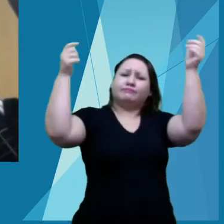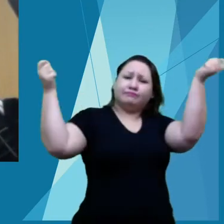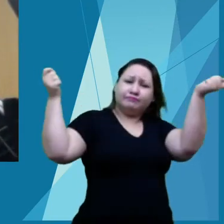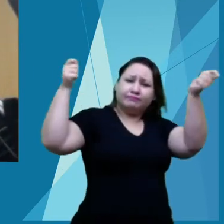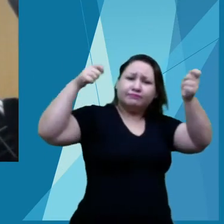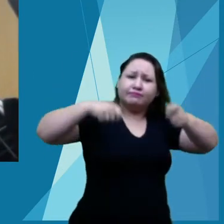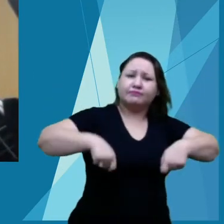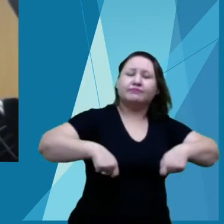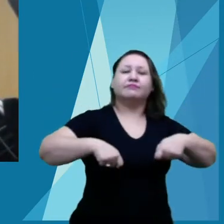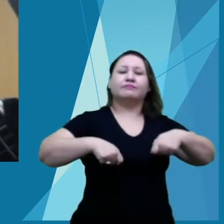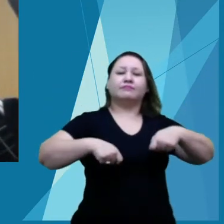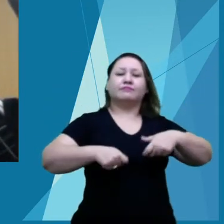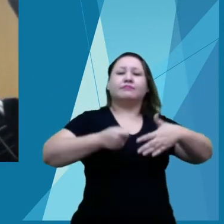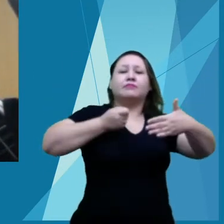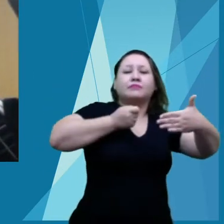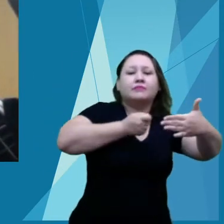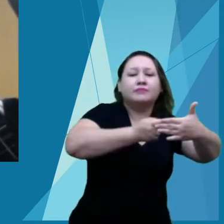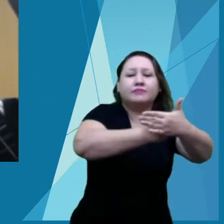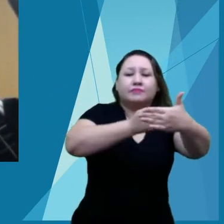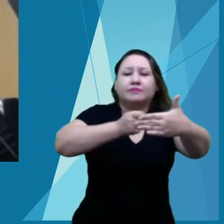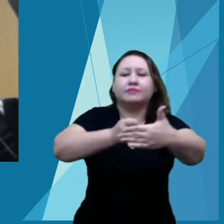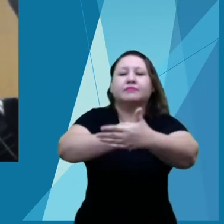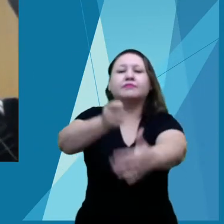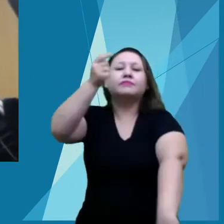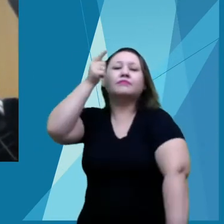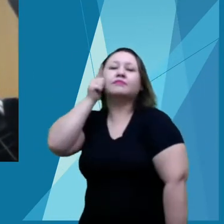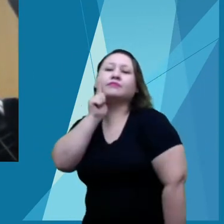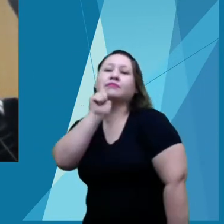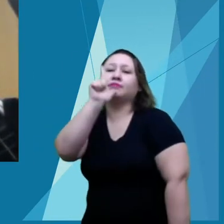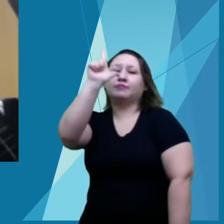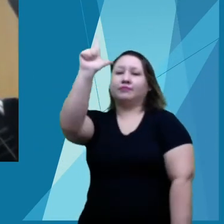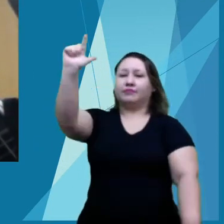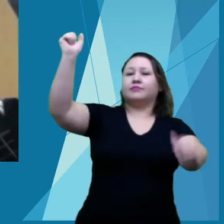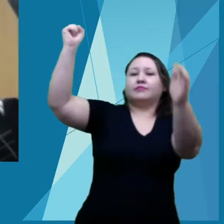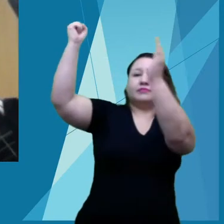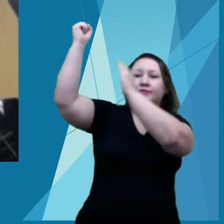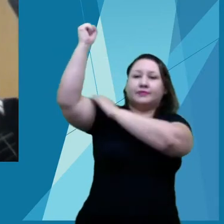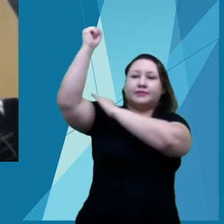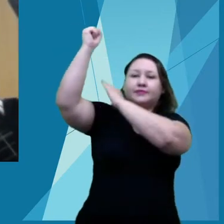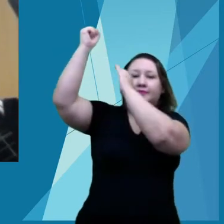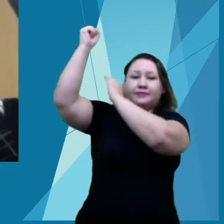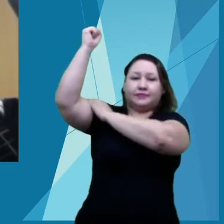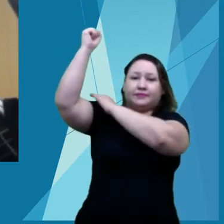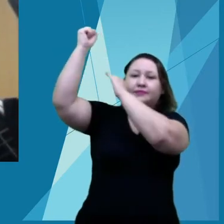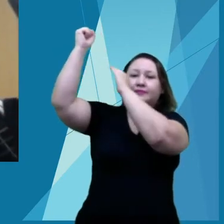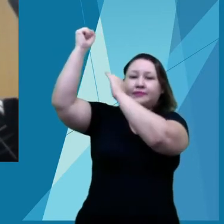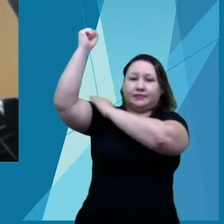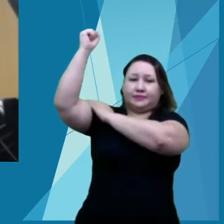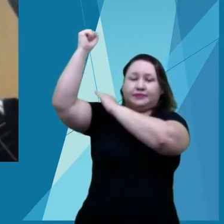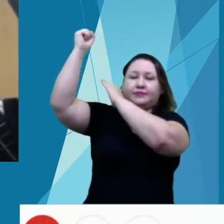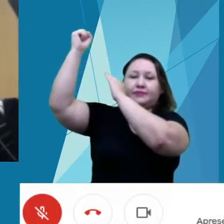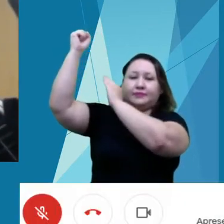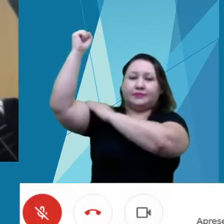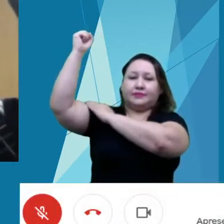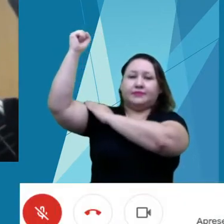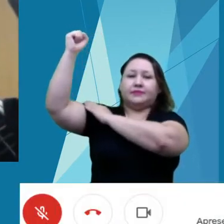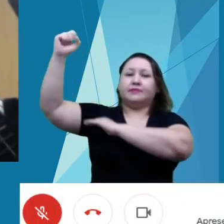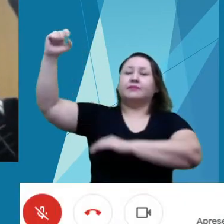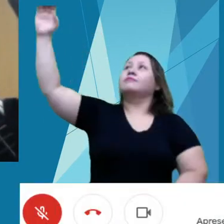liberdade desafia o nosso peito, ó própria morte,